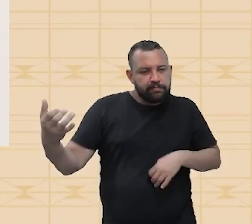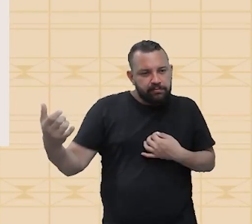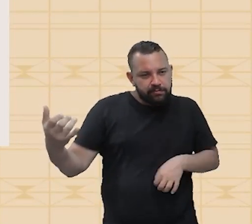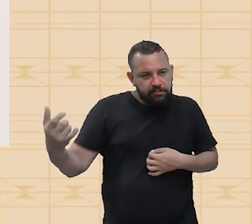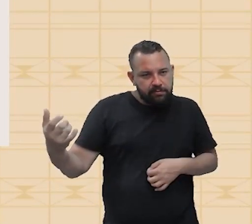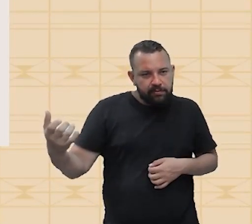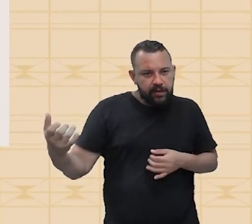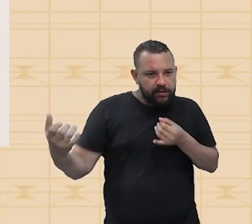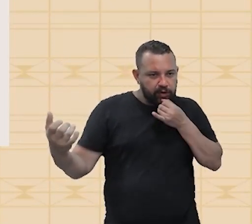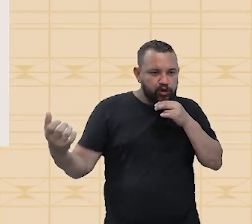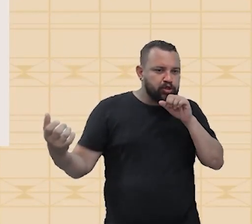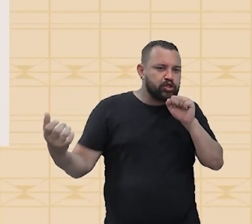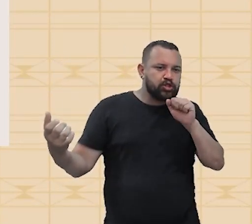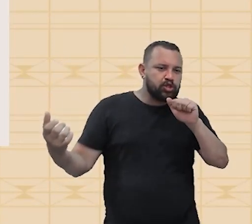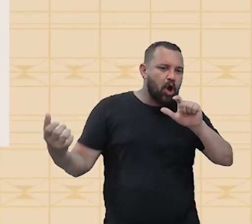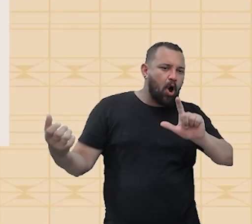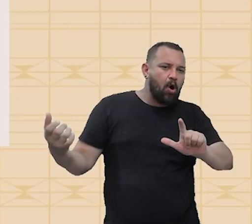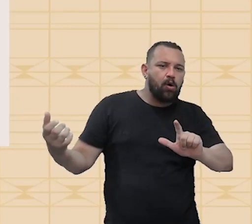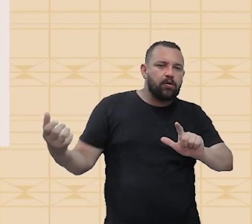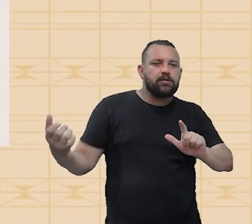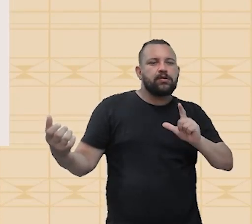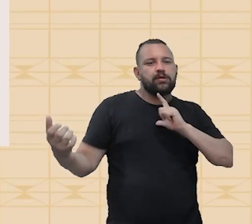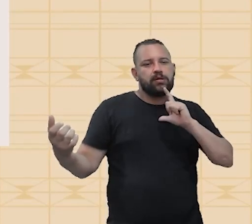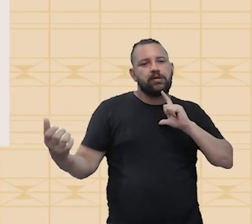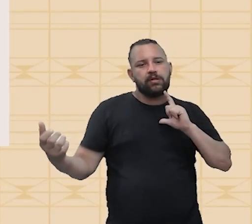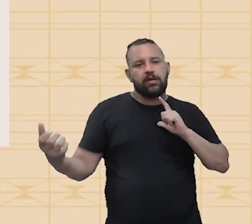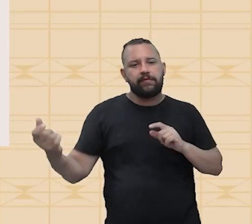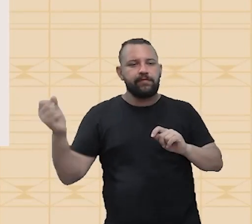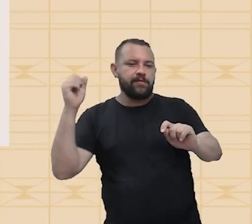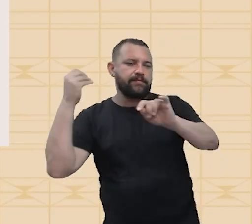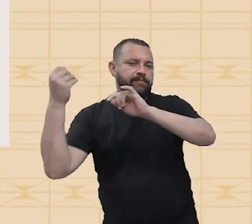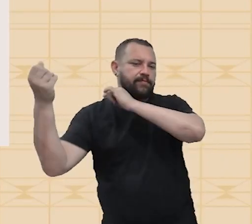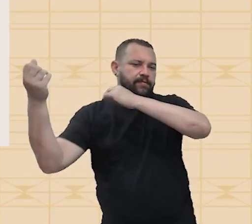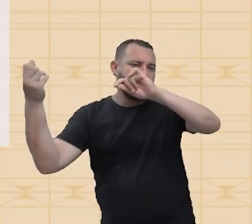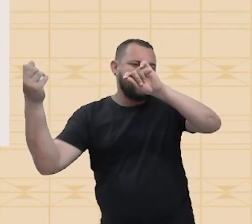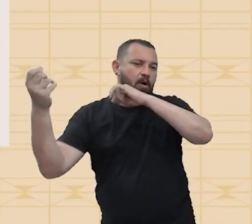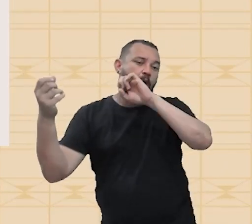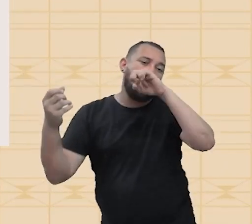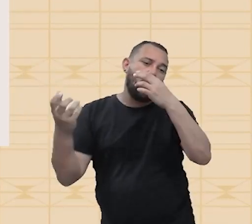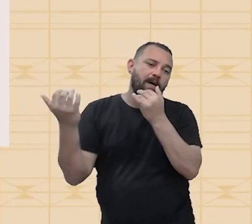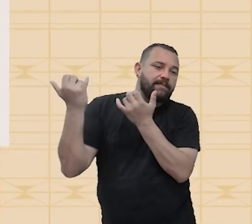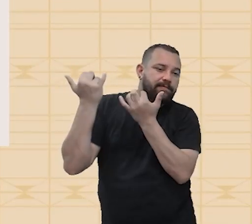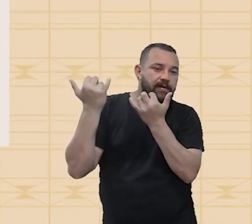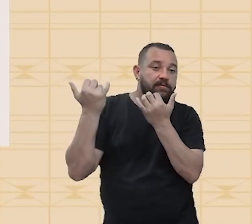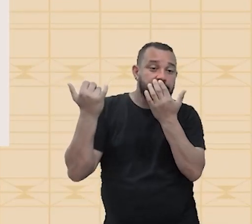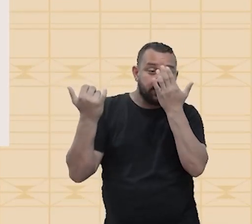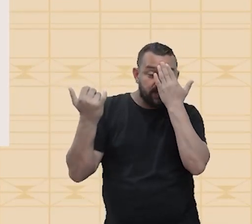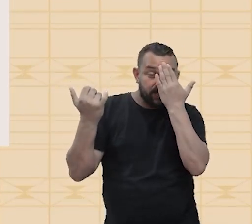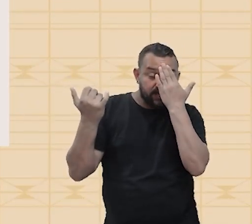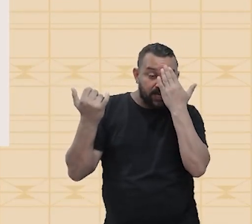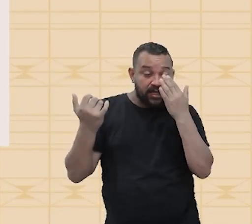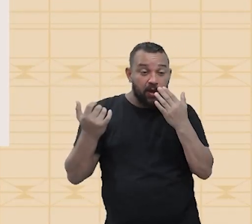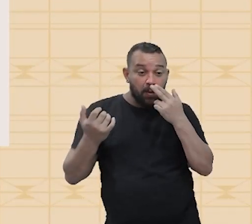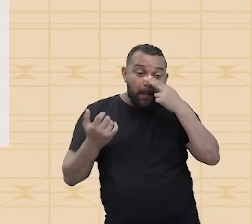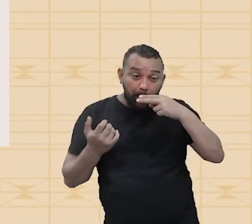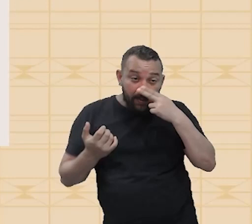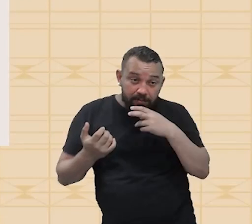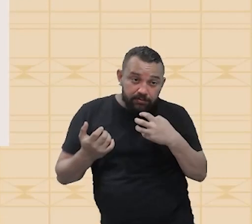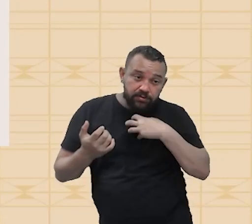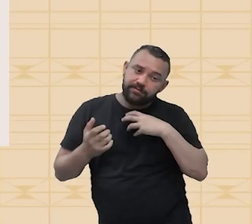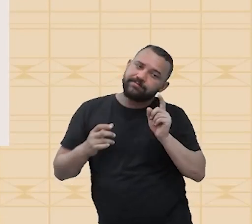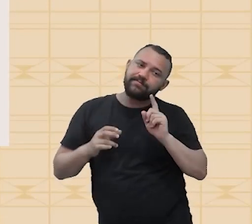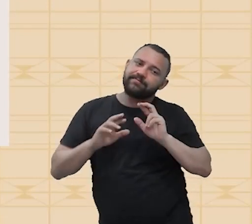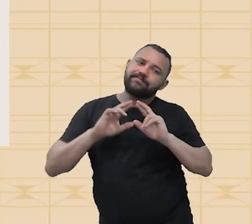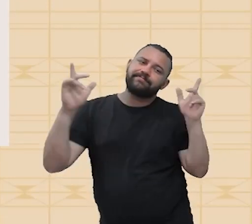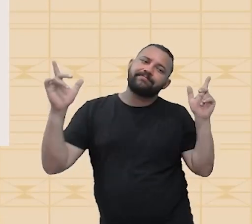nota sol, e estivesse com um violino, ou uma flauta, será que você iria ouvir o som do mesmo jeito? É óbvio que não.